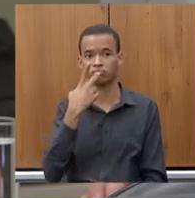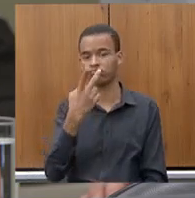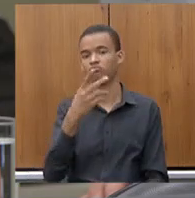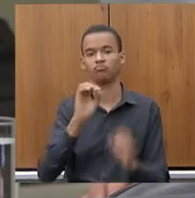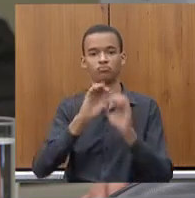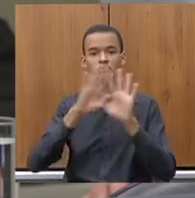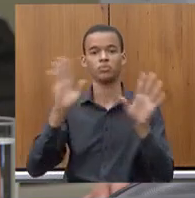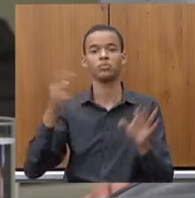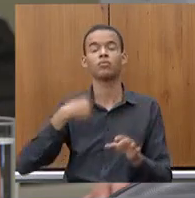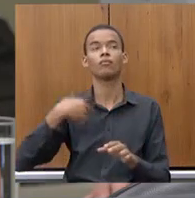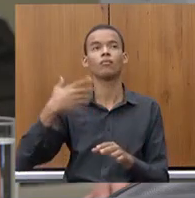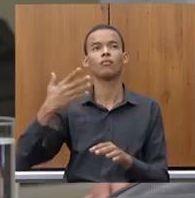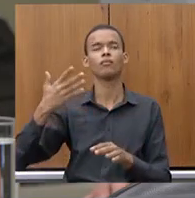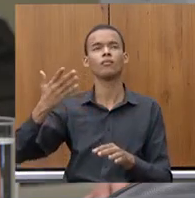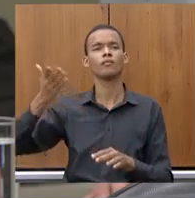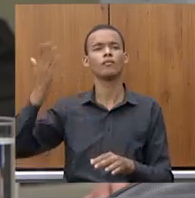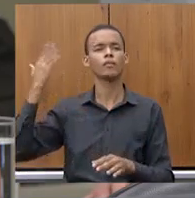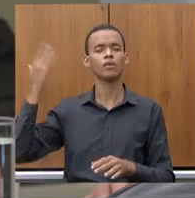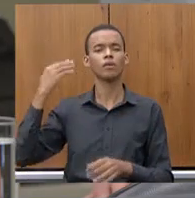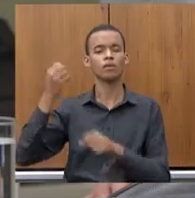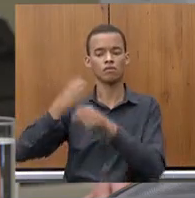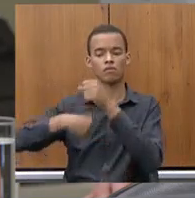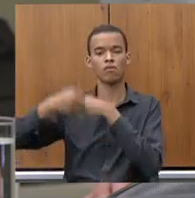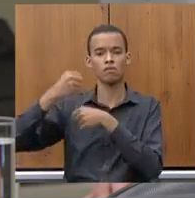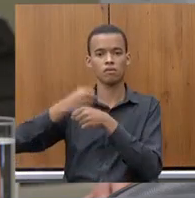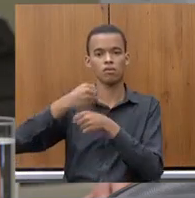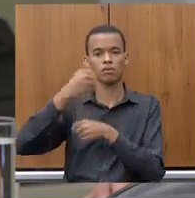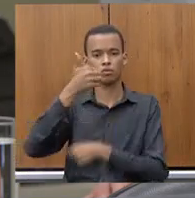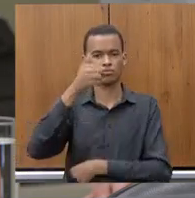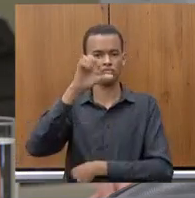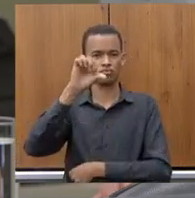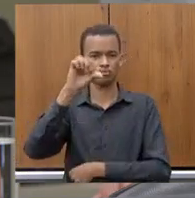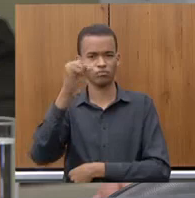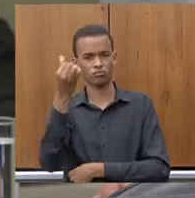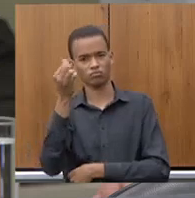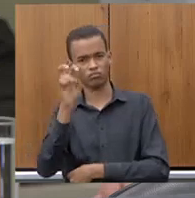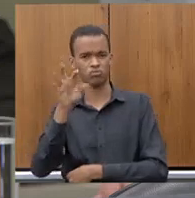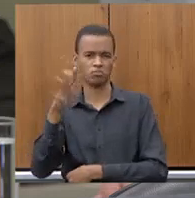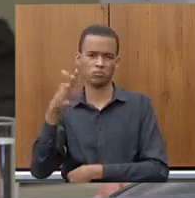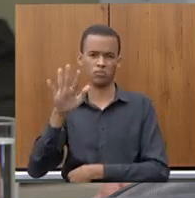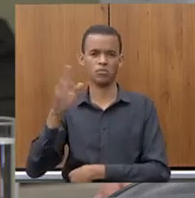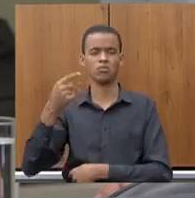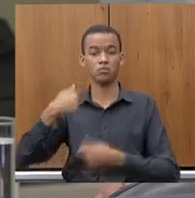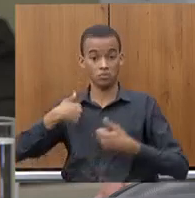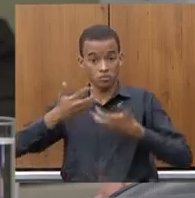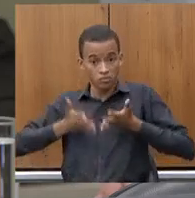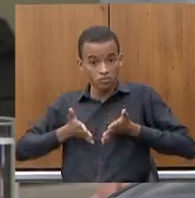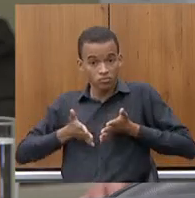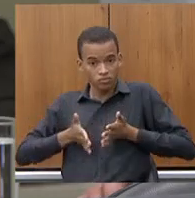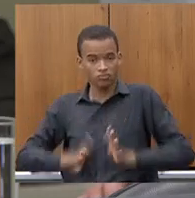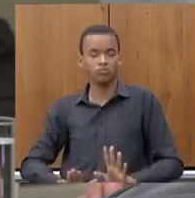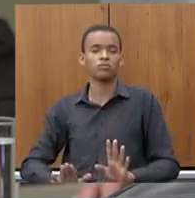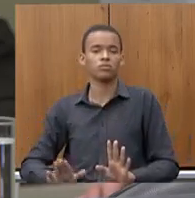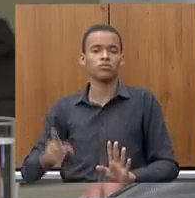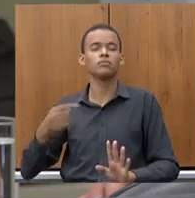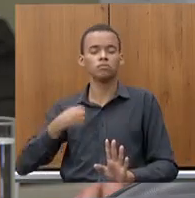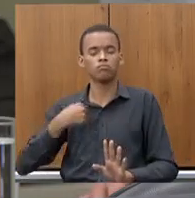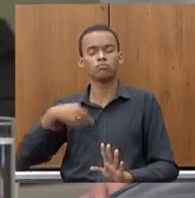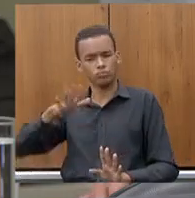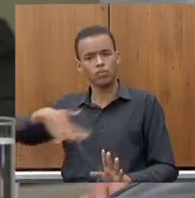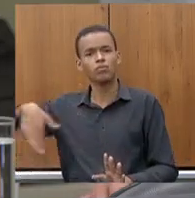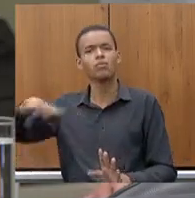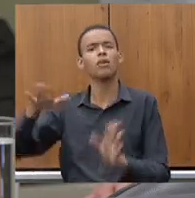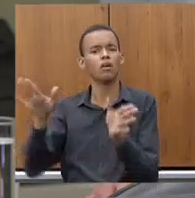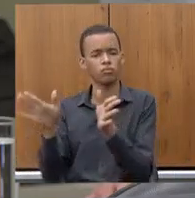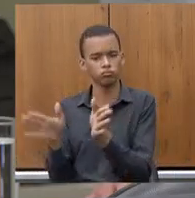no meio da década de 60 numa cidade muito pequena maravilhosa minha cidade galéia lá no interior eu sei o que que pobreza eu